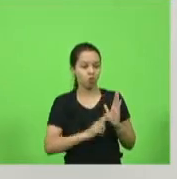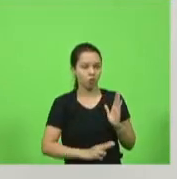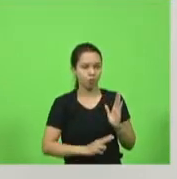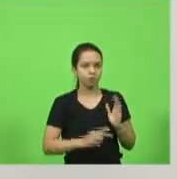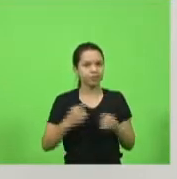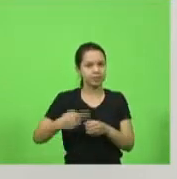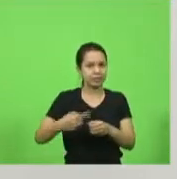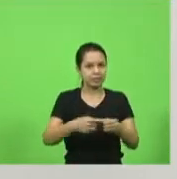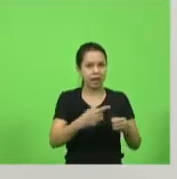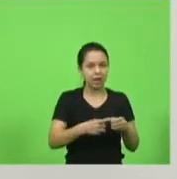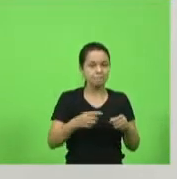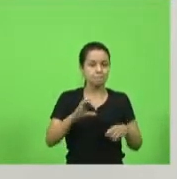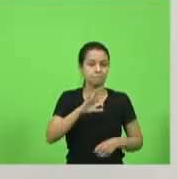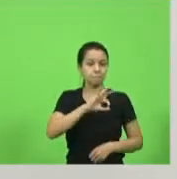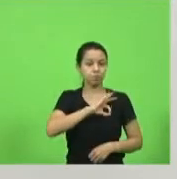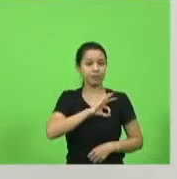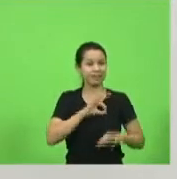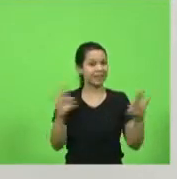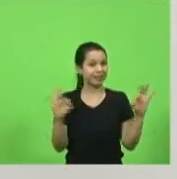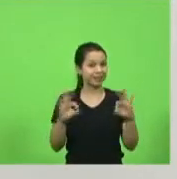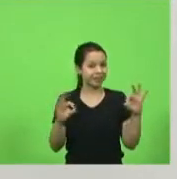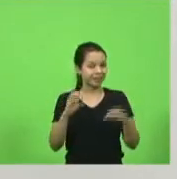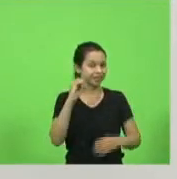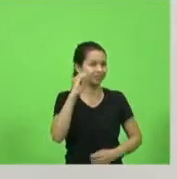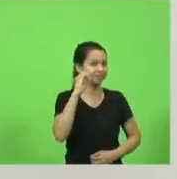polícia, não tem nada, nada, nenhum polícia, zero,